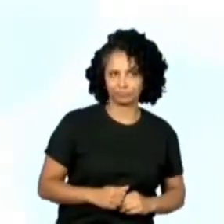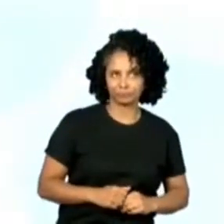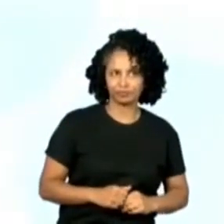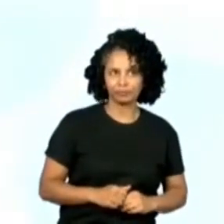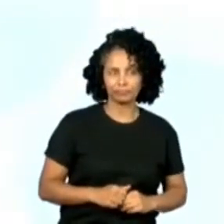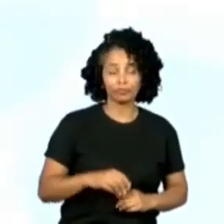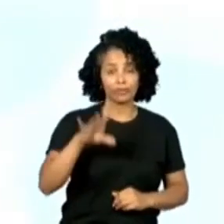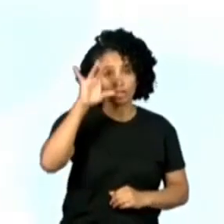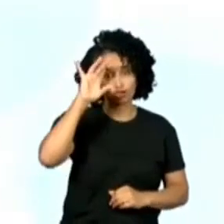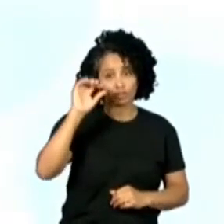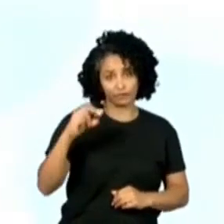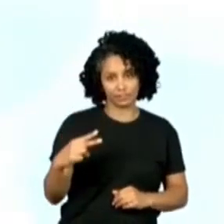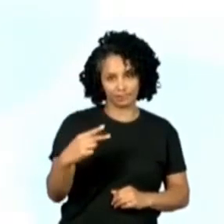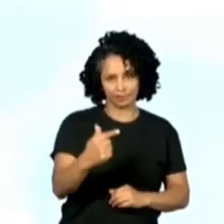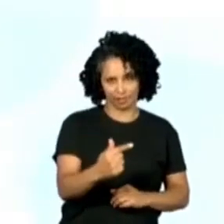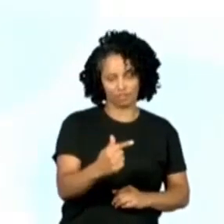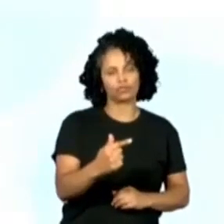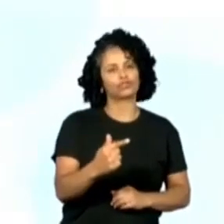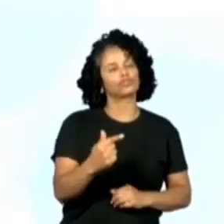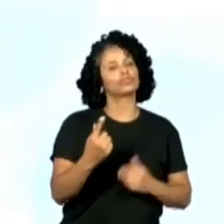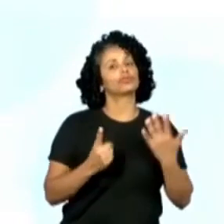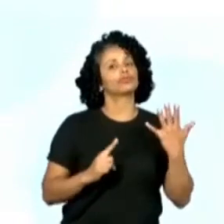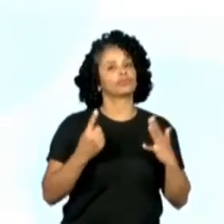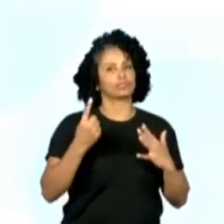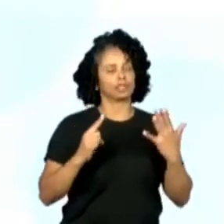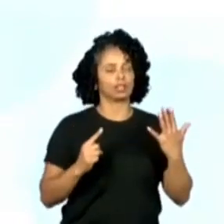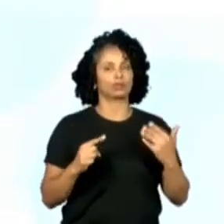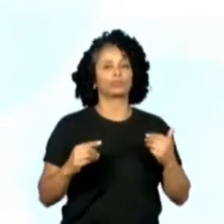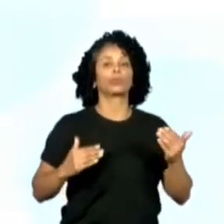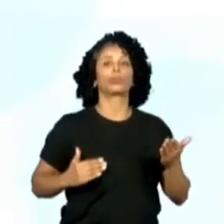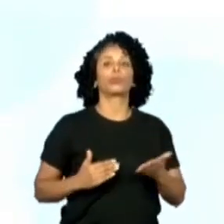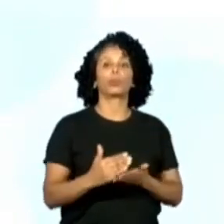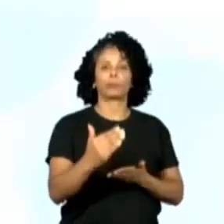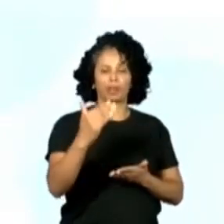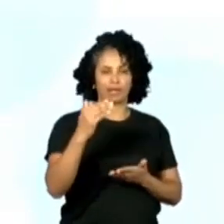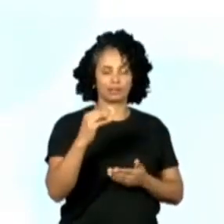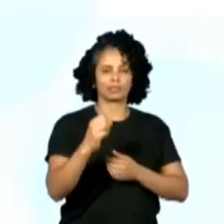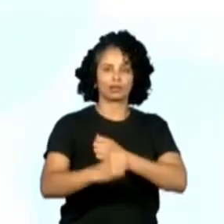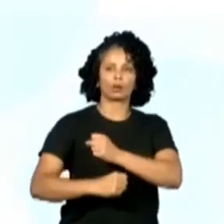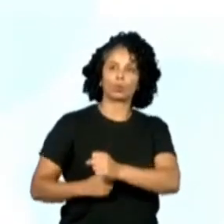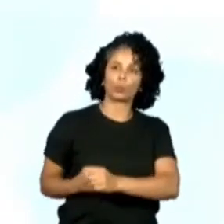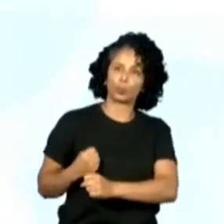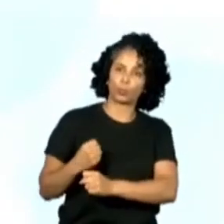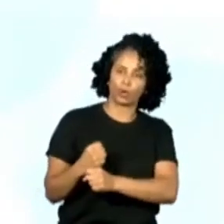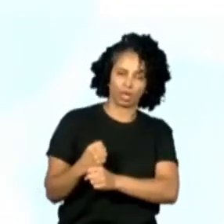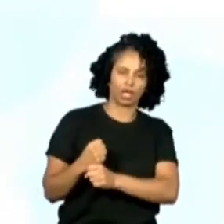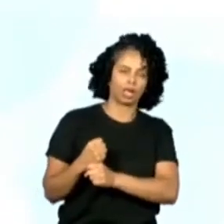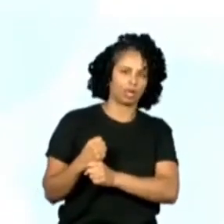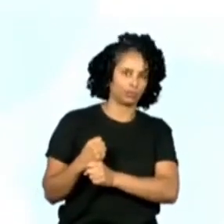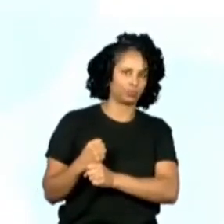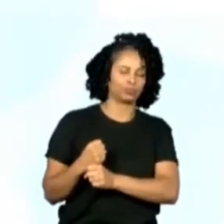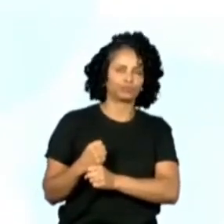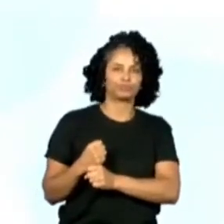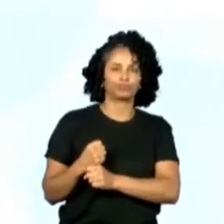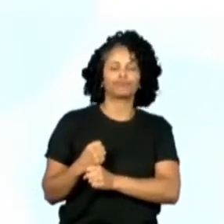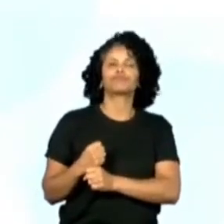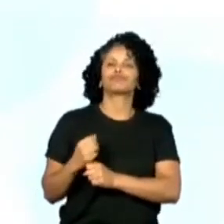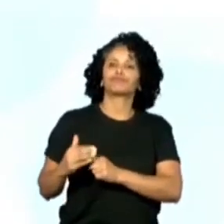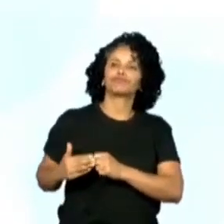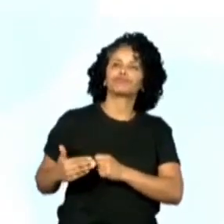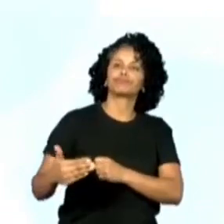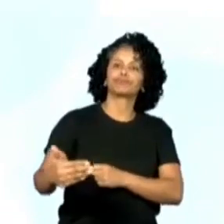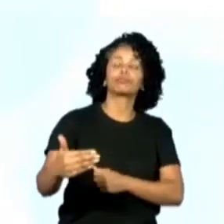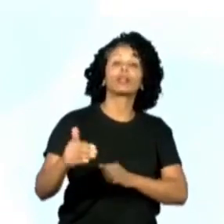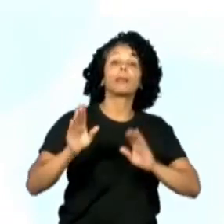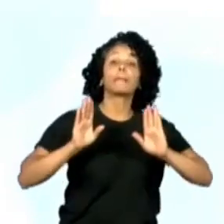no dia 27 do 2, inicia o nosso ano letivo, ok? Só que a